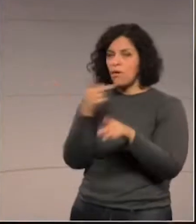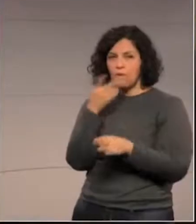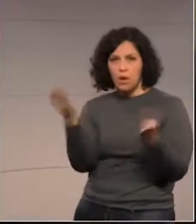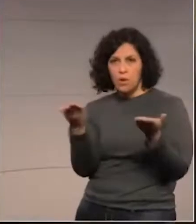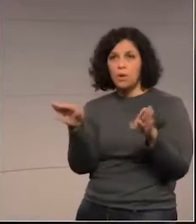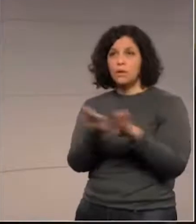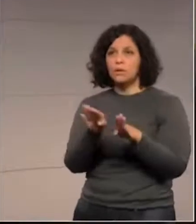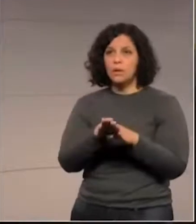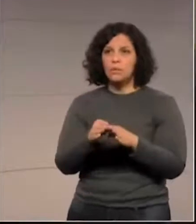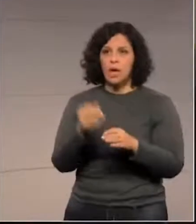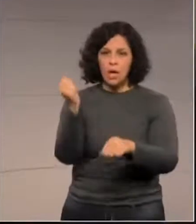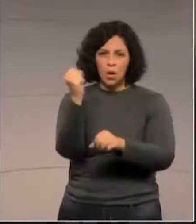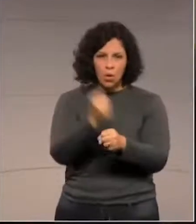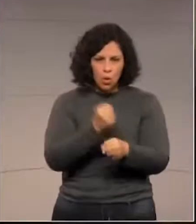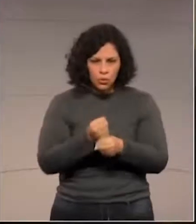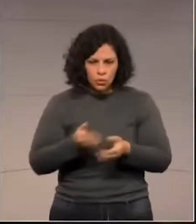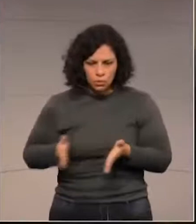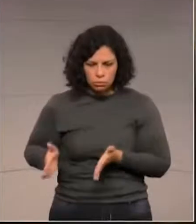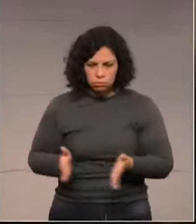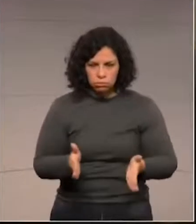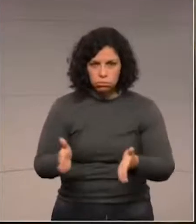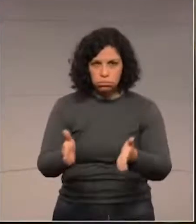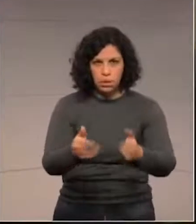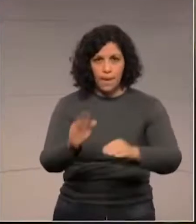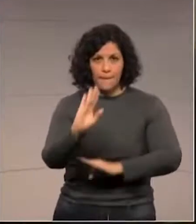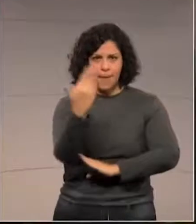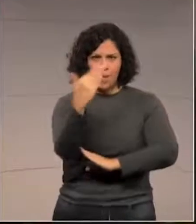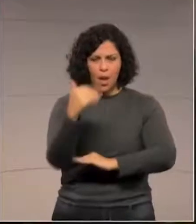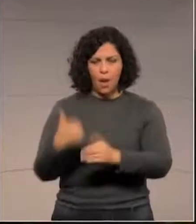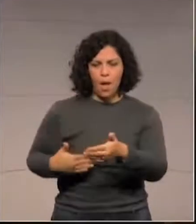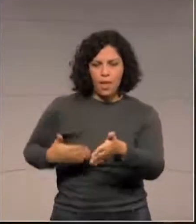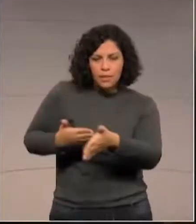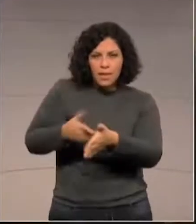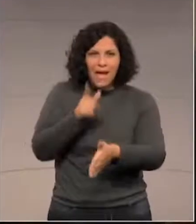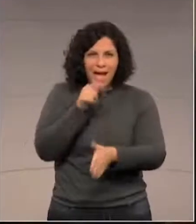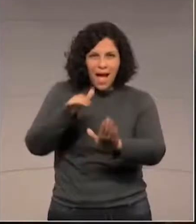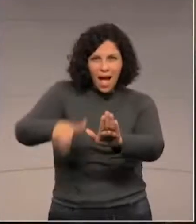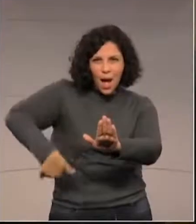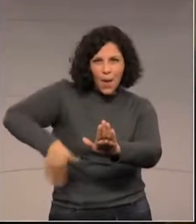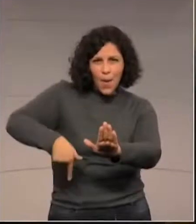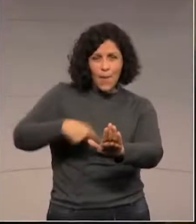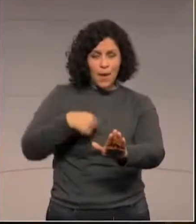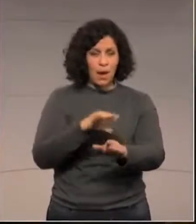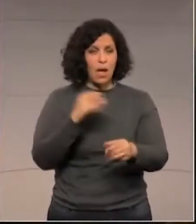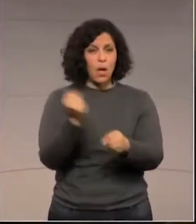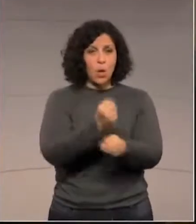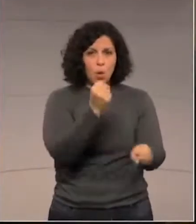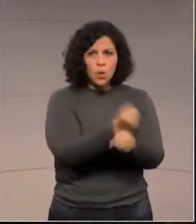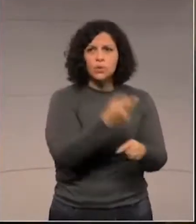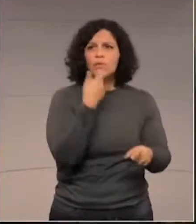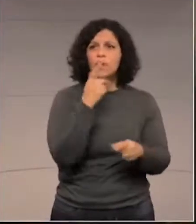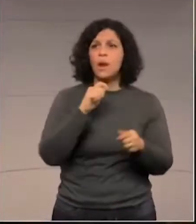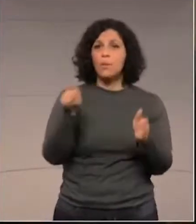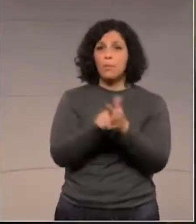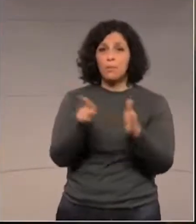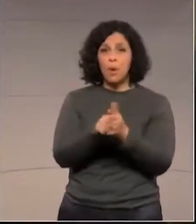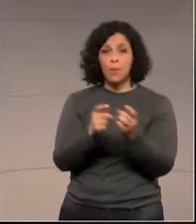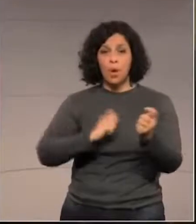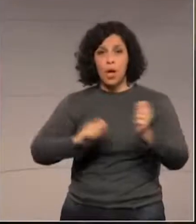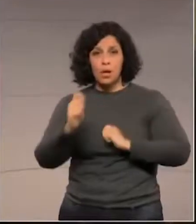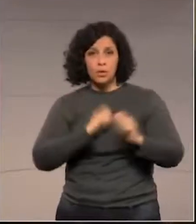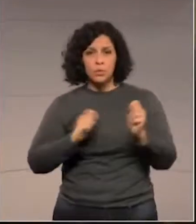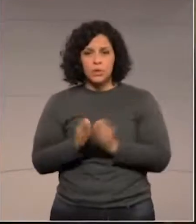também a informação é que, com o recurso, deixa eu confirmar aqui, da administração dos portos do